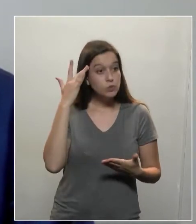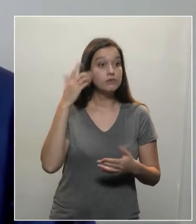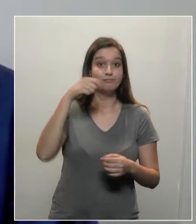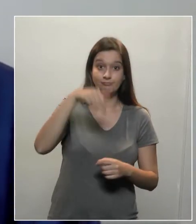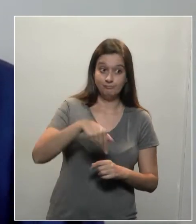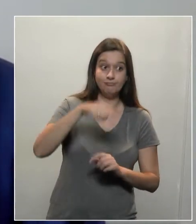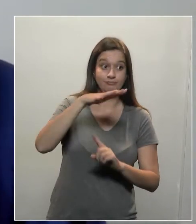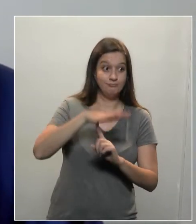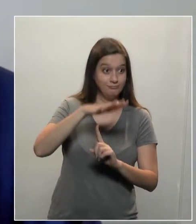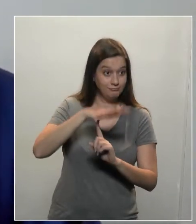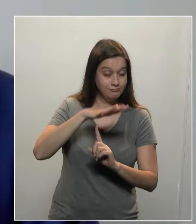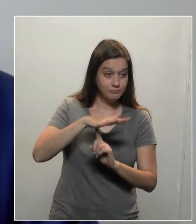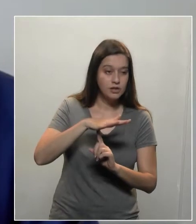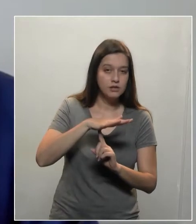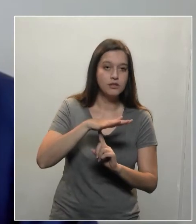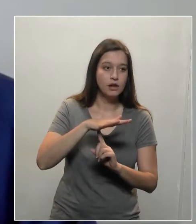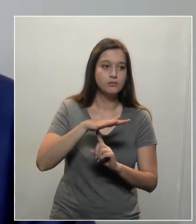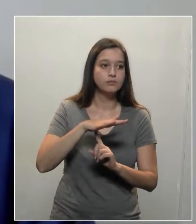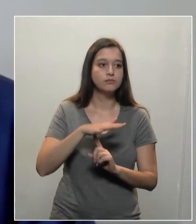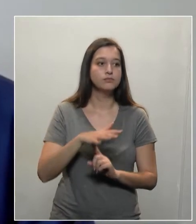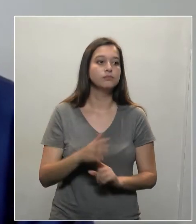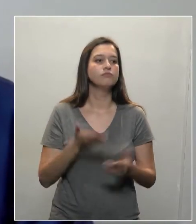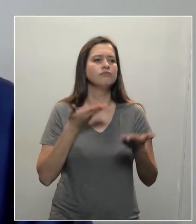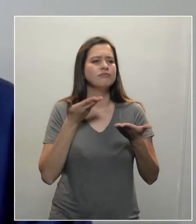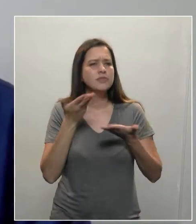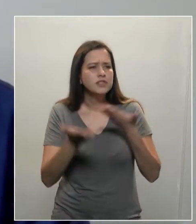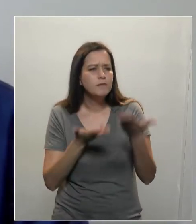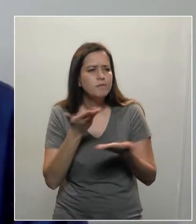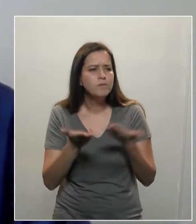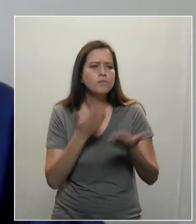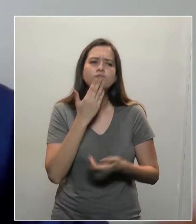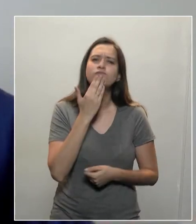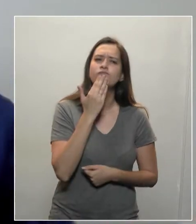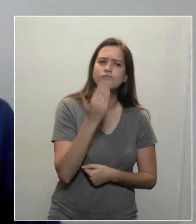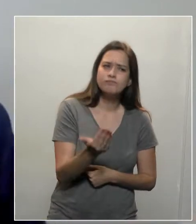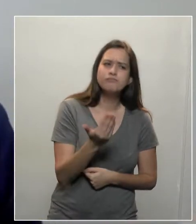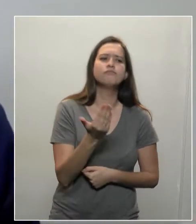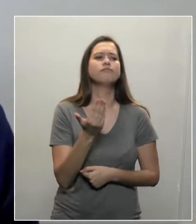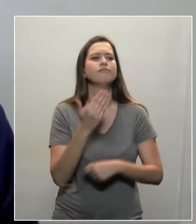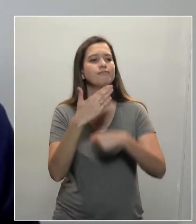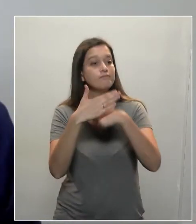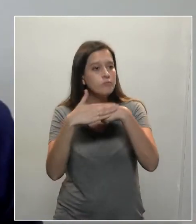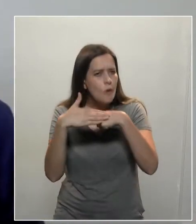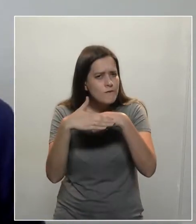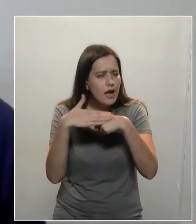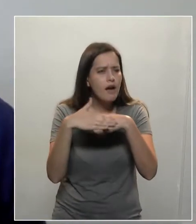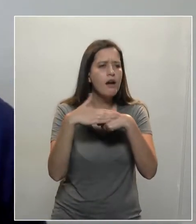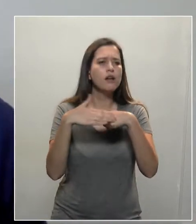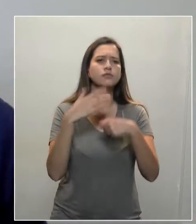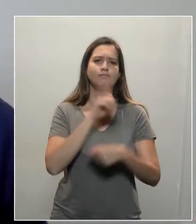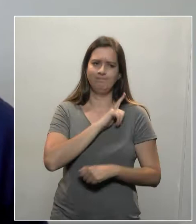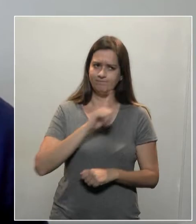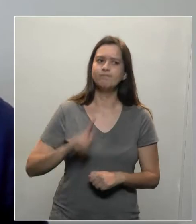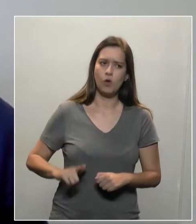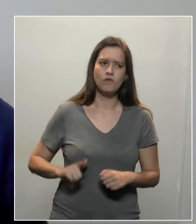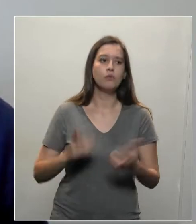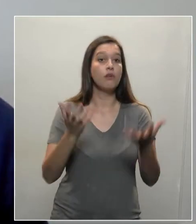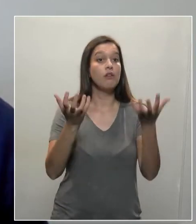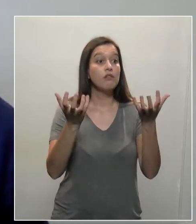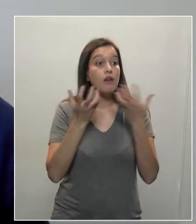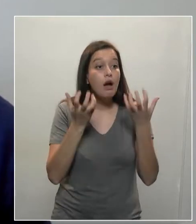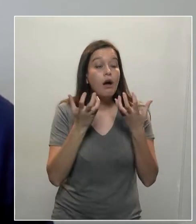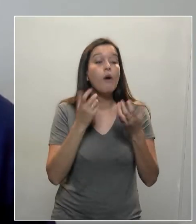diálogo com o governo. Querem serem recebidos pelo governo,